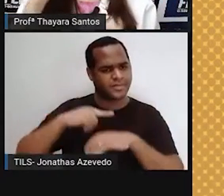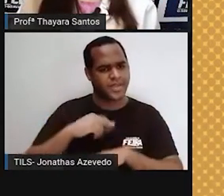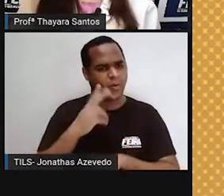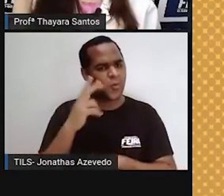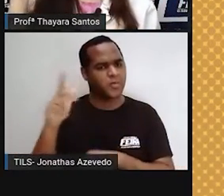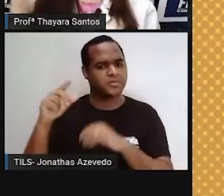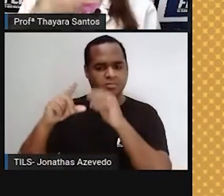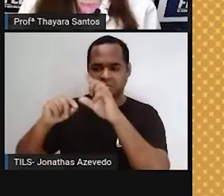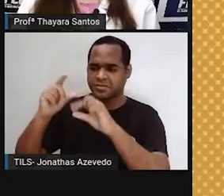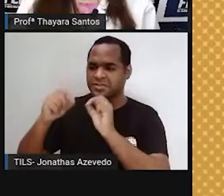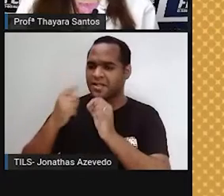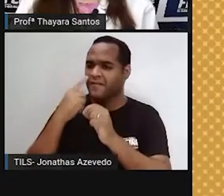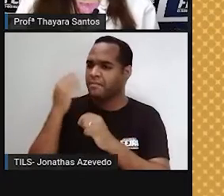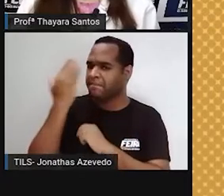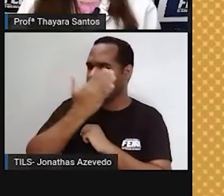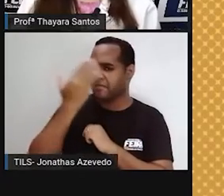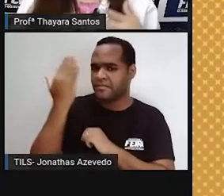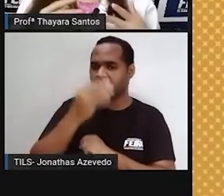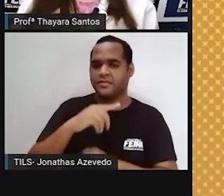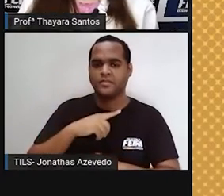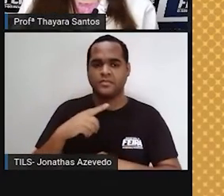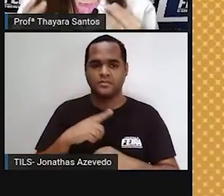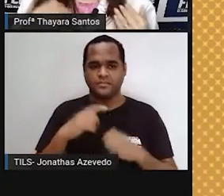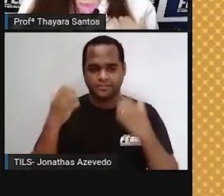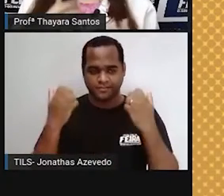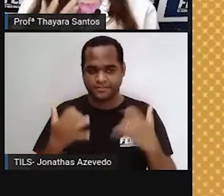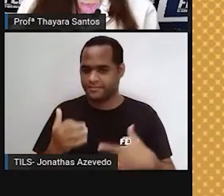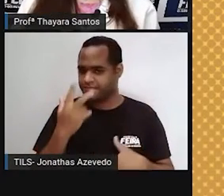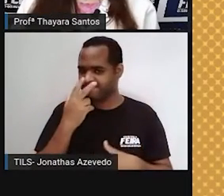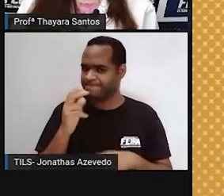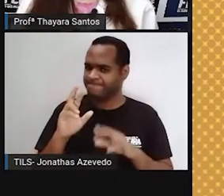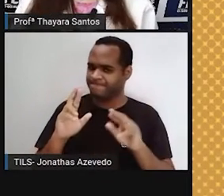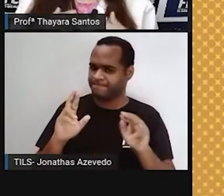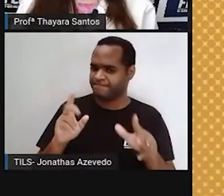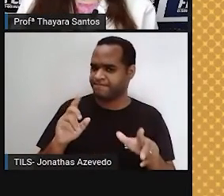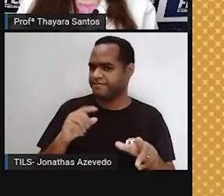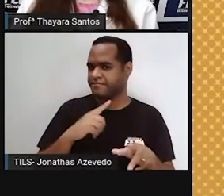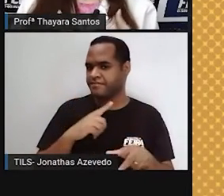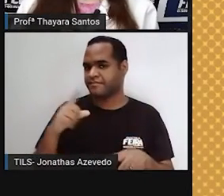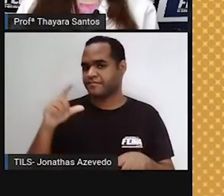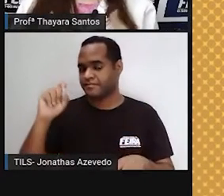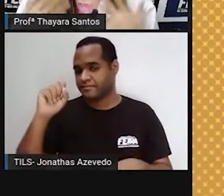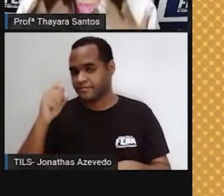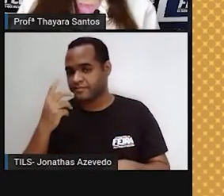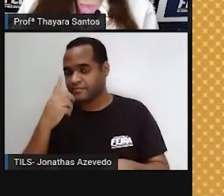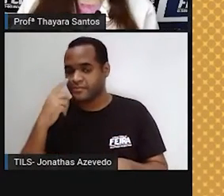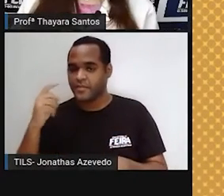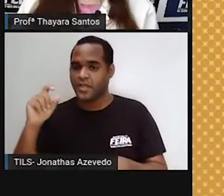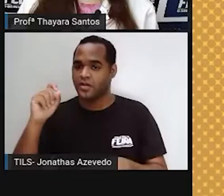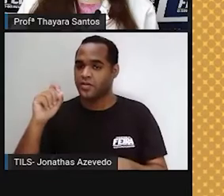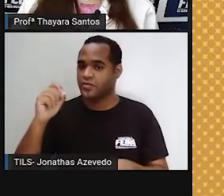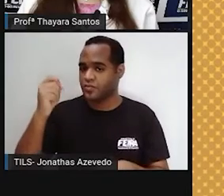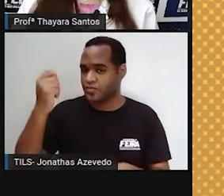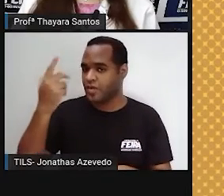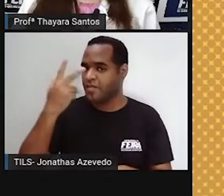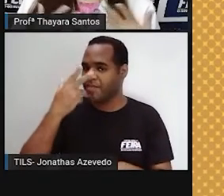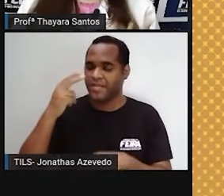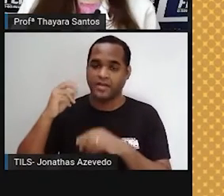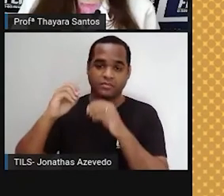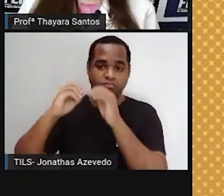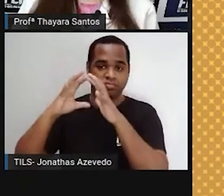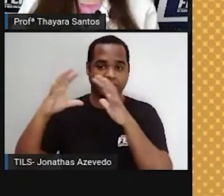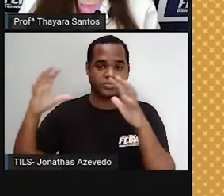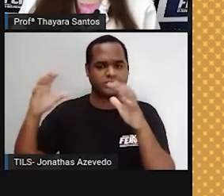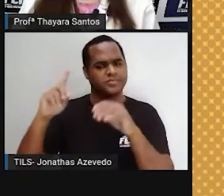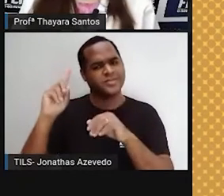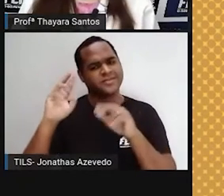noite, a gente vê bem pequenininha lá no céu. Então, gente tem uma falsa impressão aí que o Sol ele é muito maior do que essas outras estrelas. Mas,